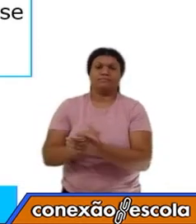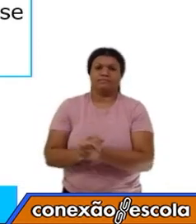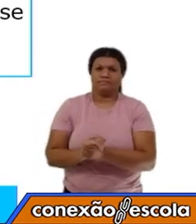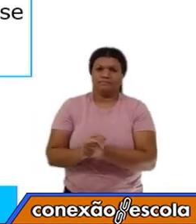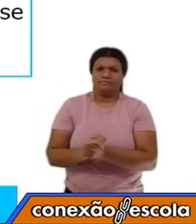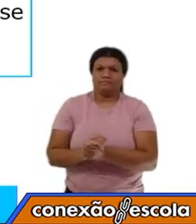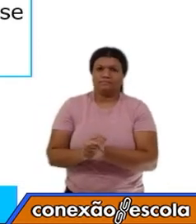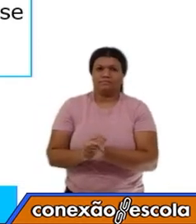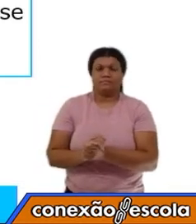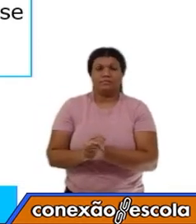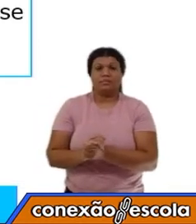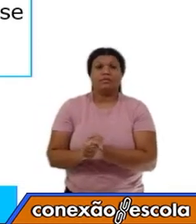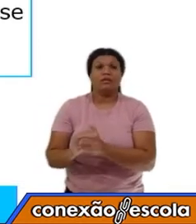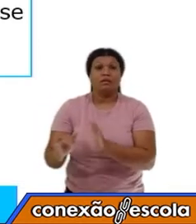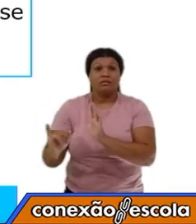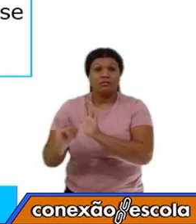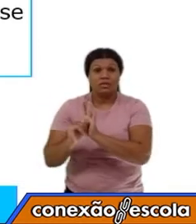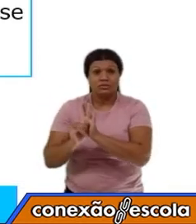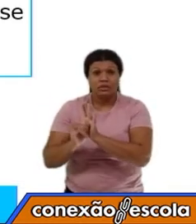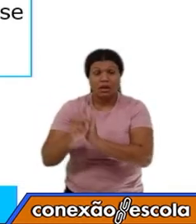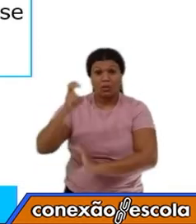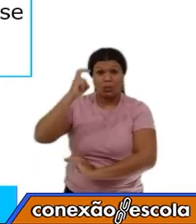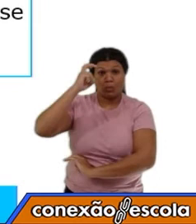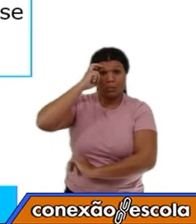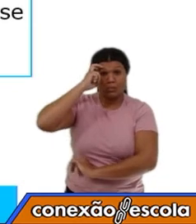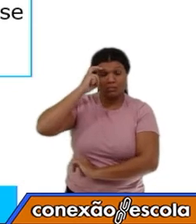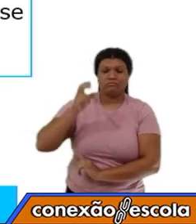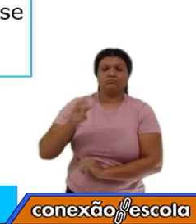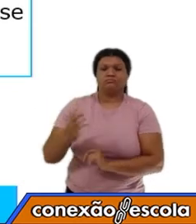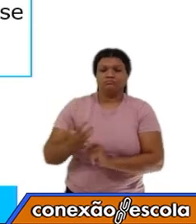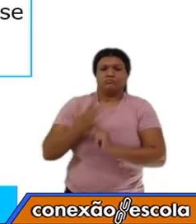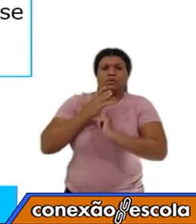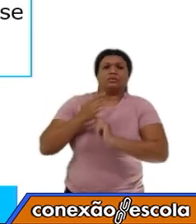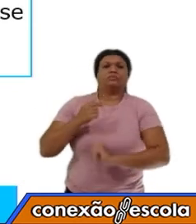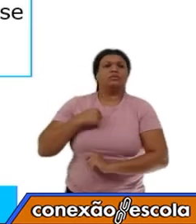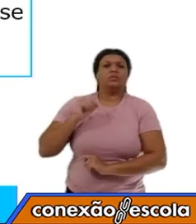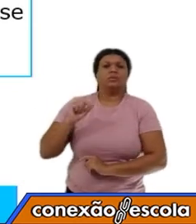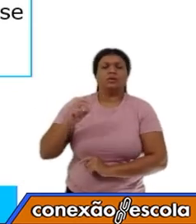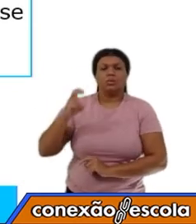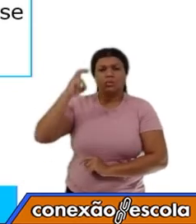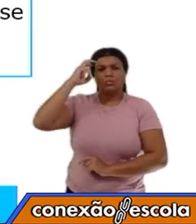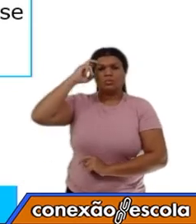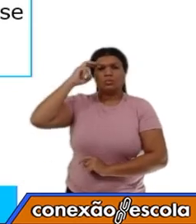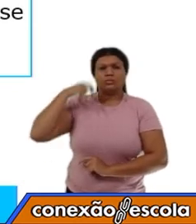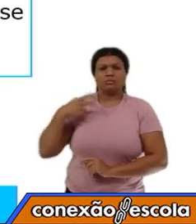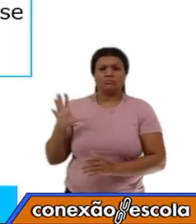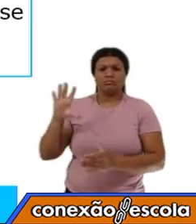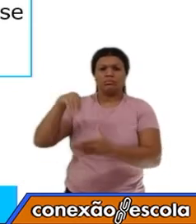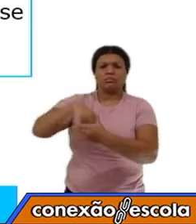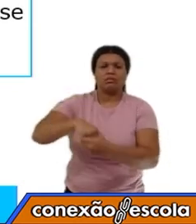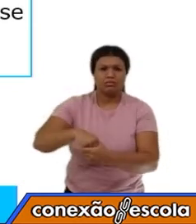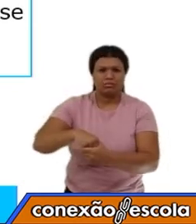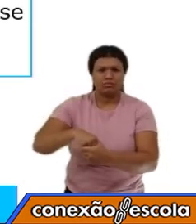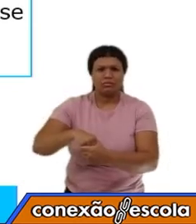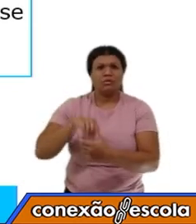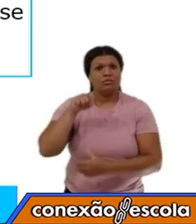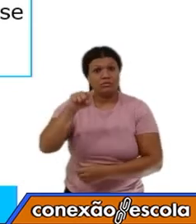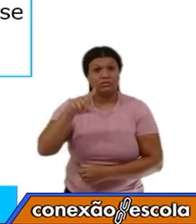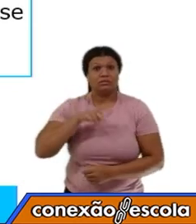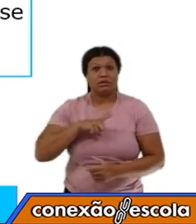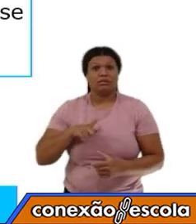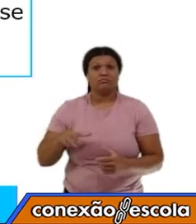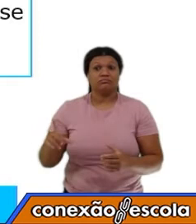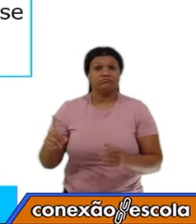A identidade cultural indica a cultura que o indivíduo está inserido. Você está inserido em uma